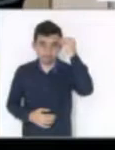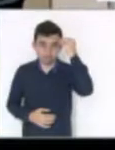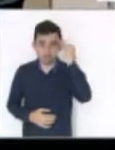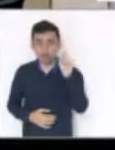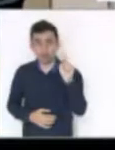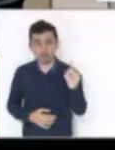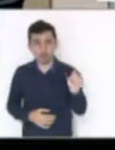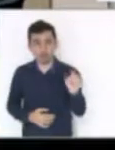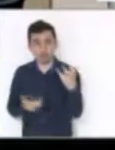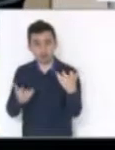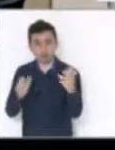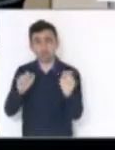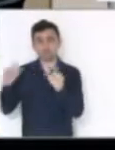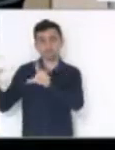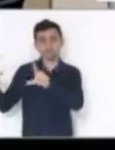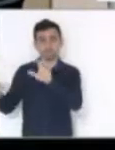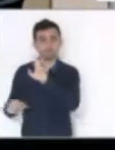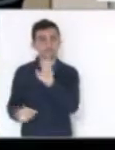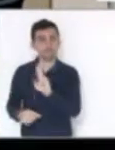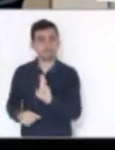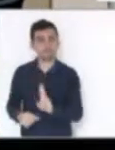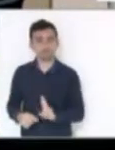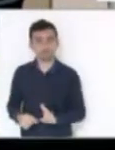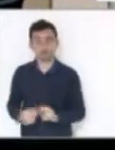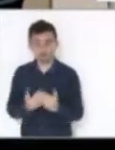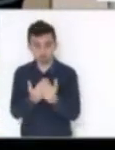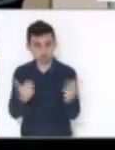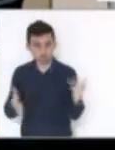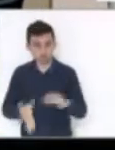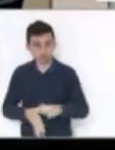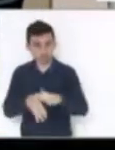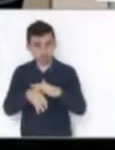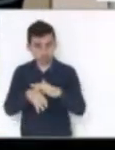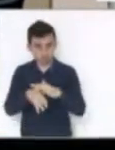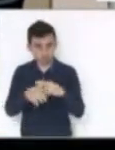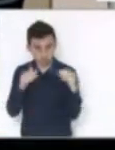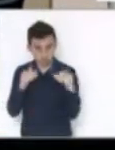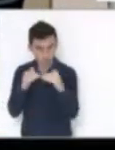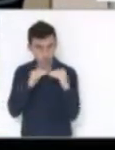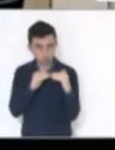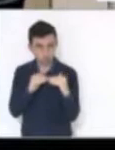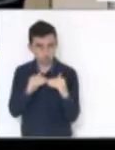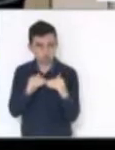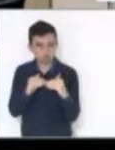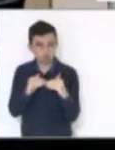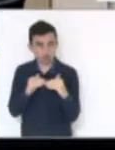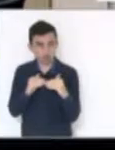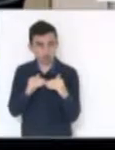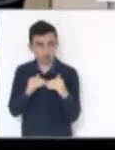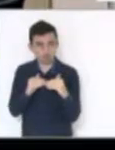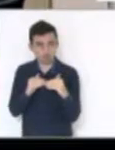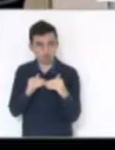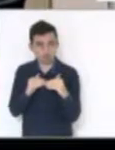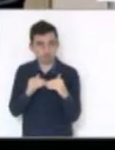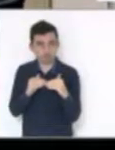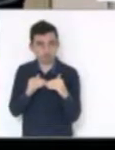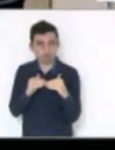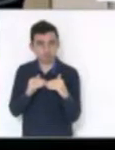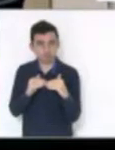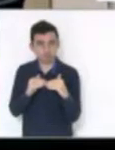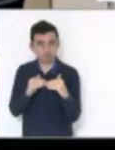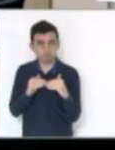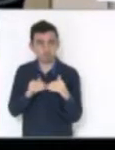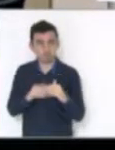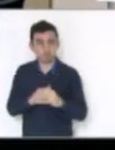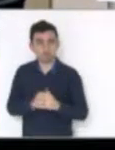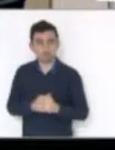sugeriu votação no painel com os consultos dos demais líderes se estão de acordo, havendo manifestação de concordância,